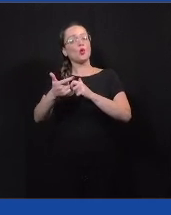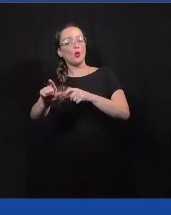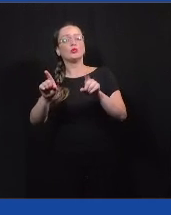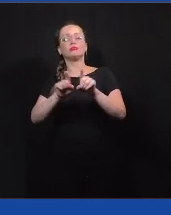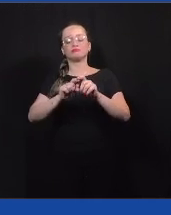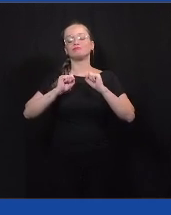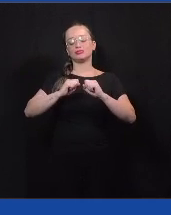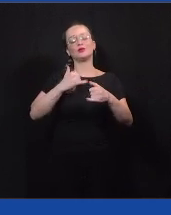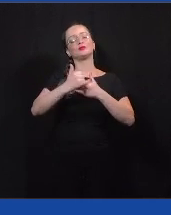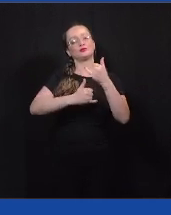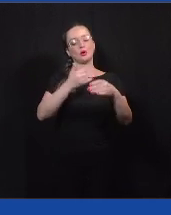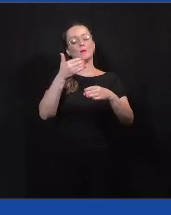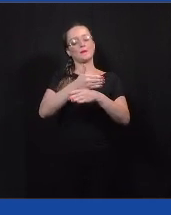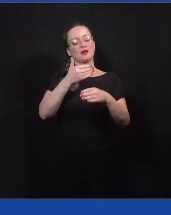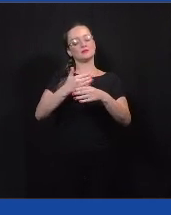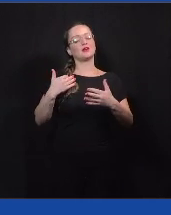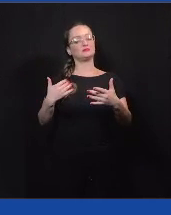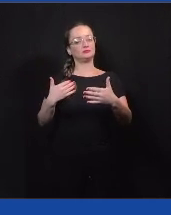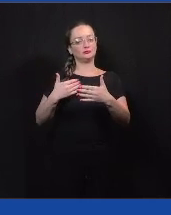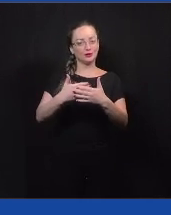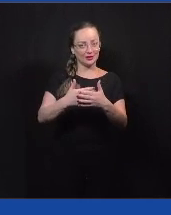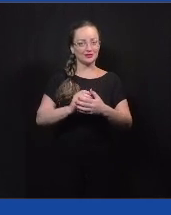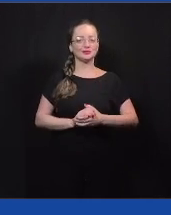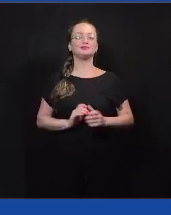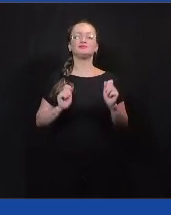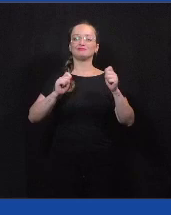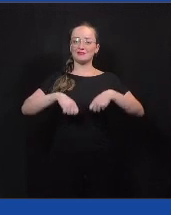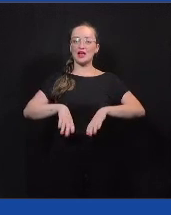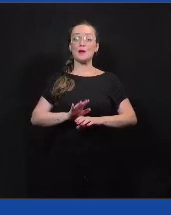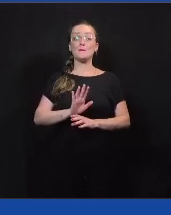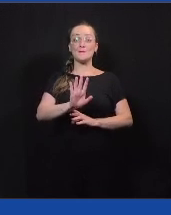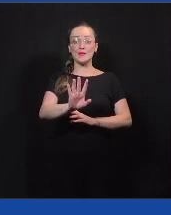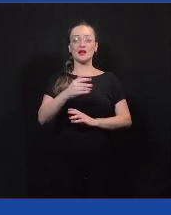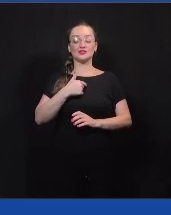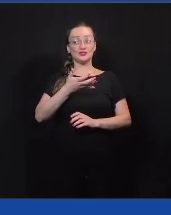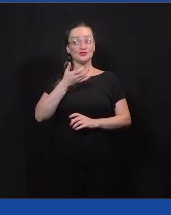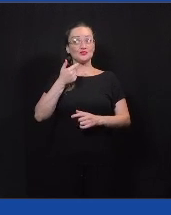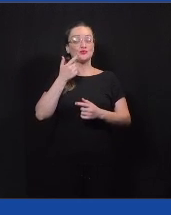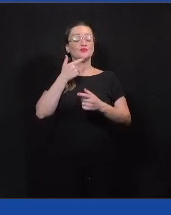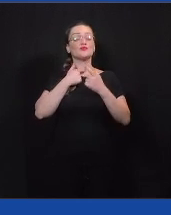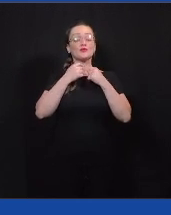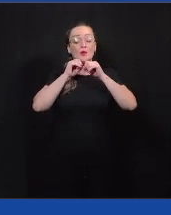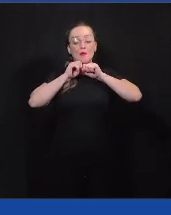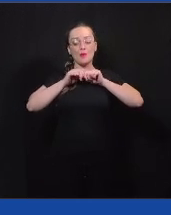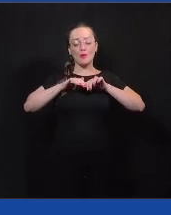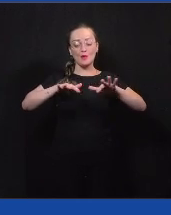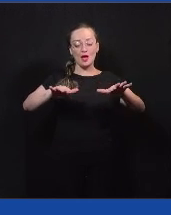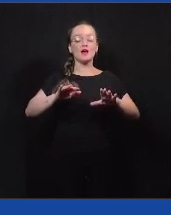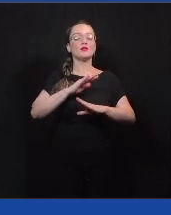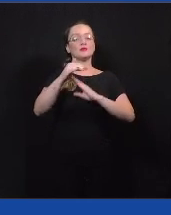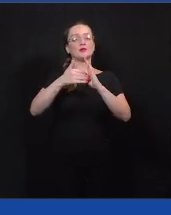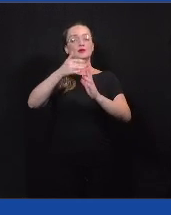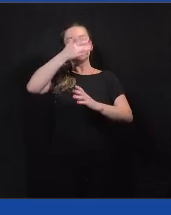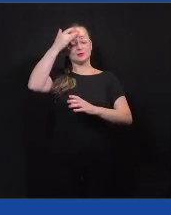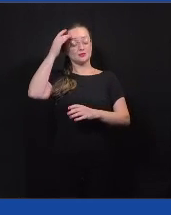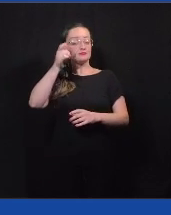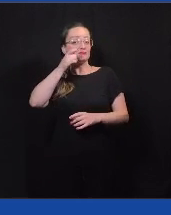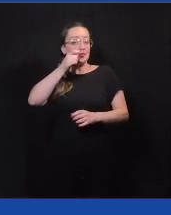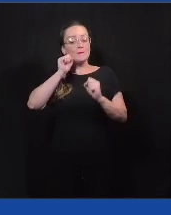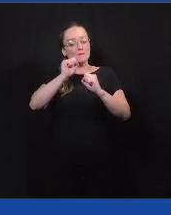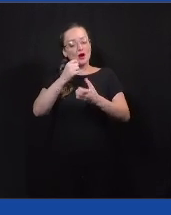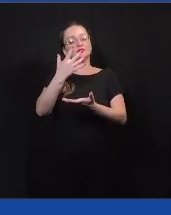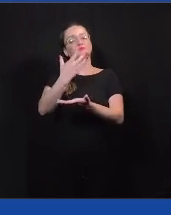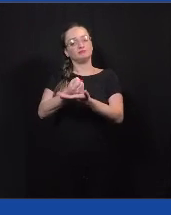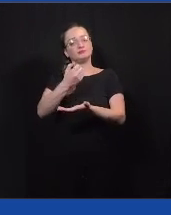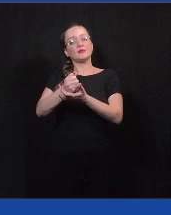jogar e participar da jornada, mas a gente quer que isso se expanda, né, e que todo mundo aí que está assistindo também possa baixar no seu aplicativo